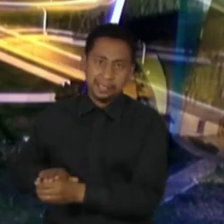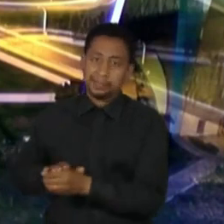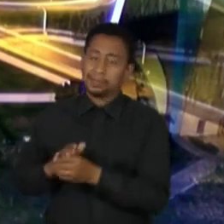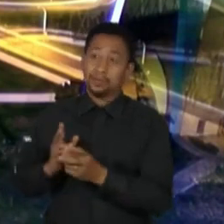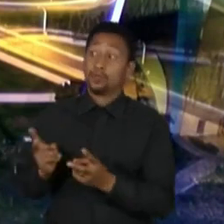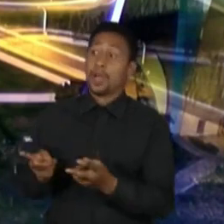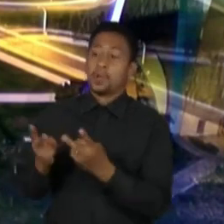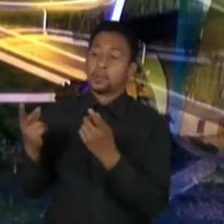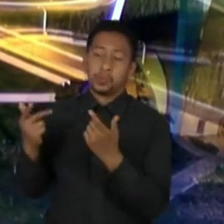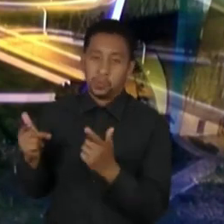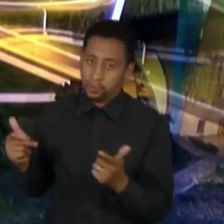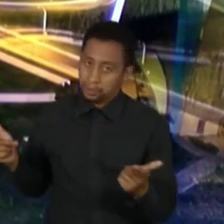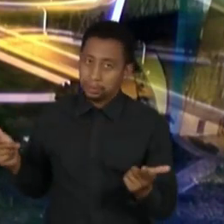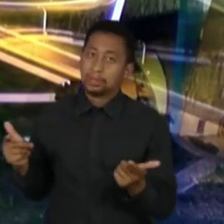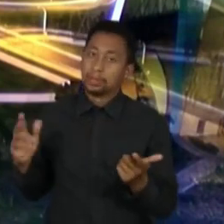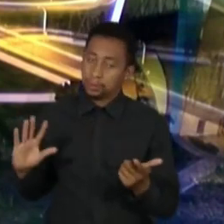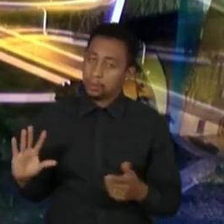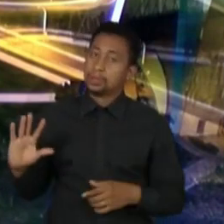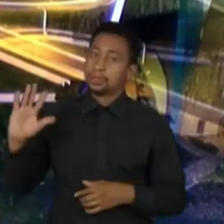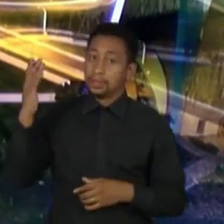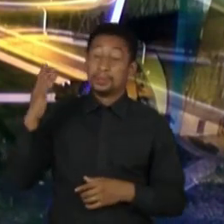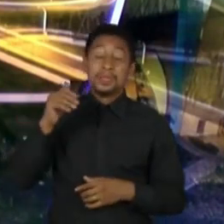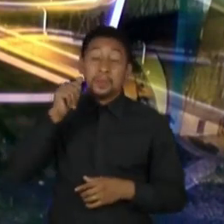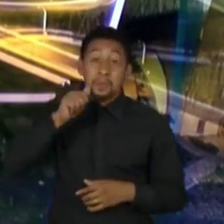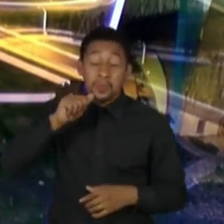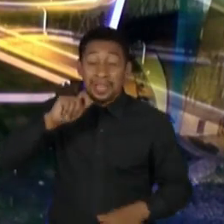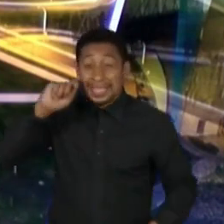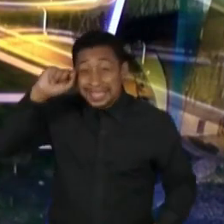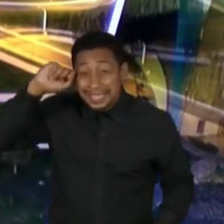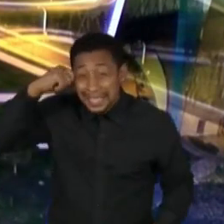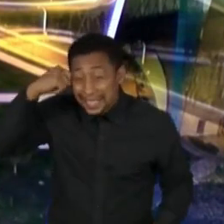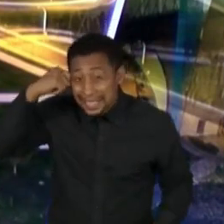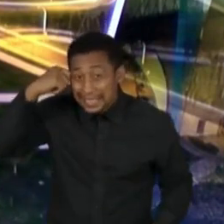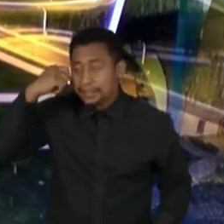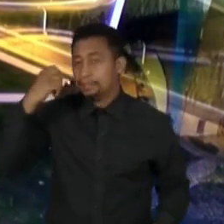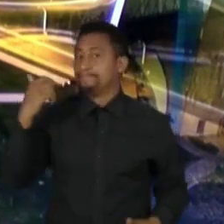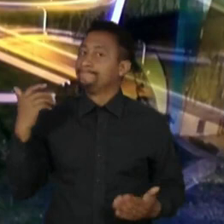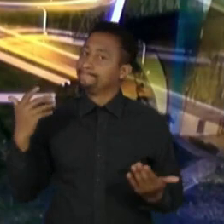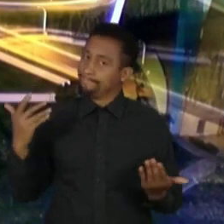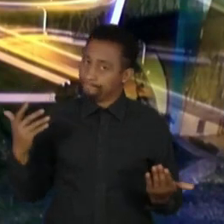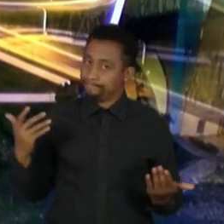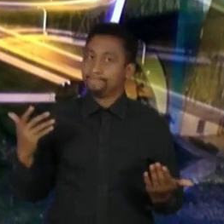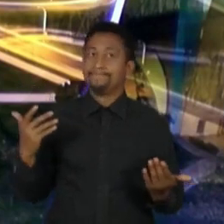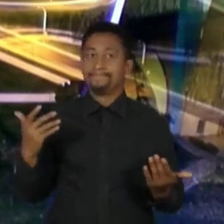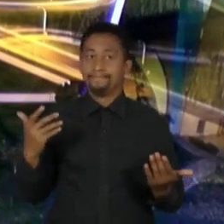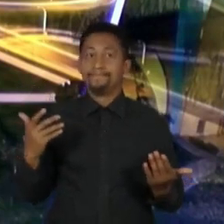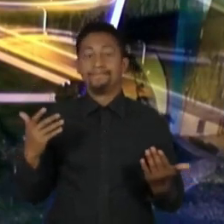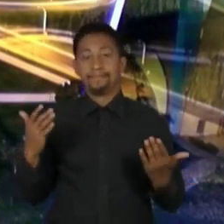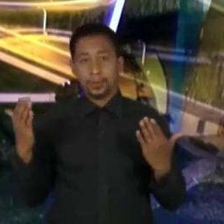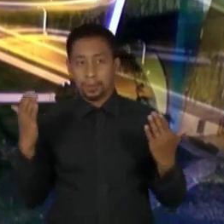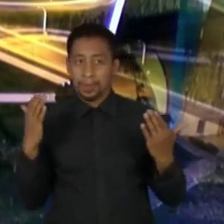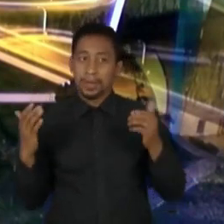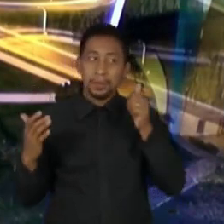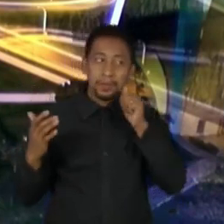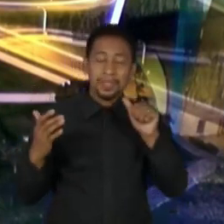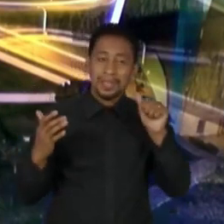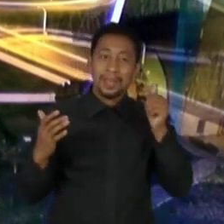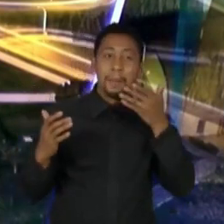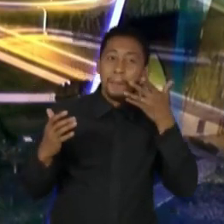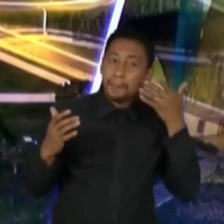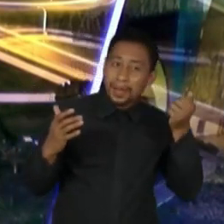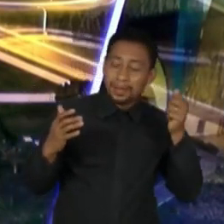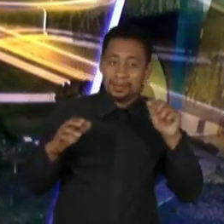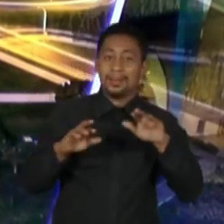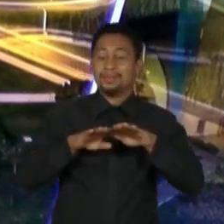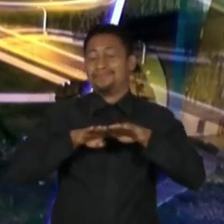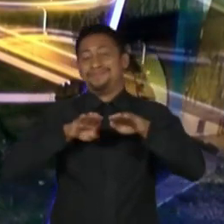as oportunidades de uma mulher negra ainda acabam sendo menores do que em relação a uma mulher branca. Tudo isso é levado em